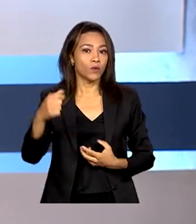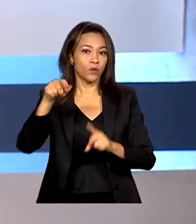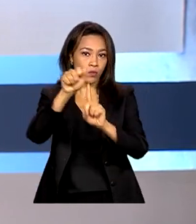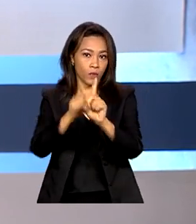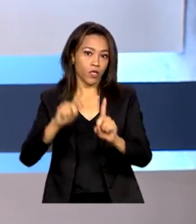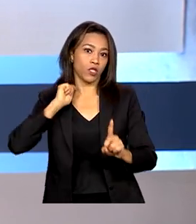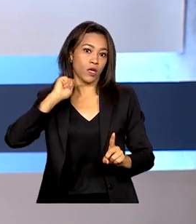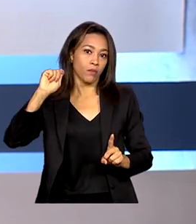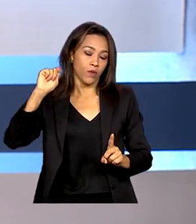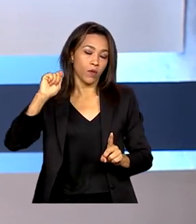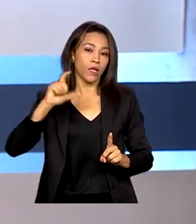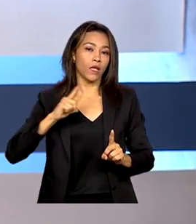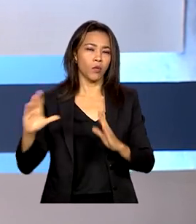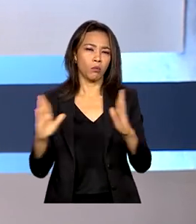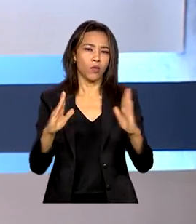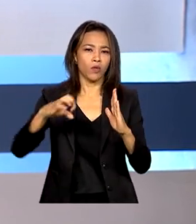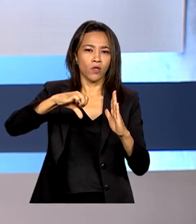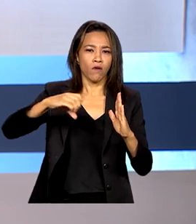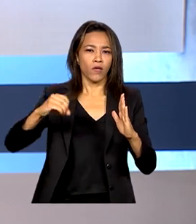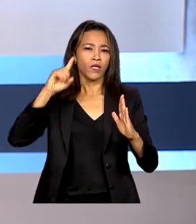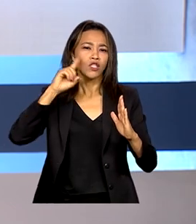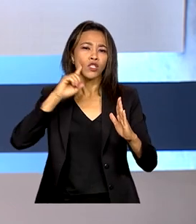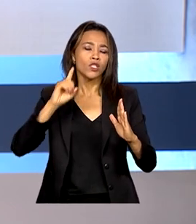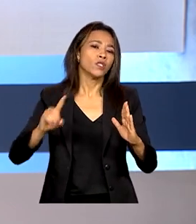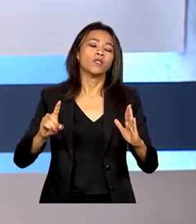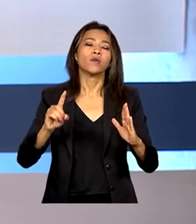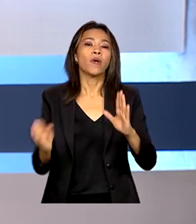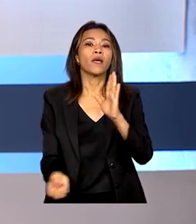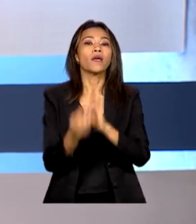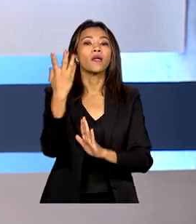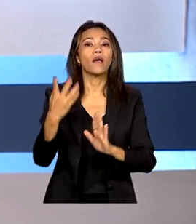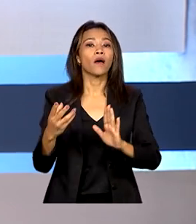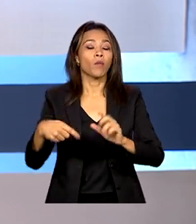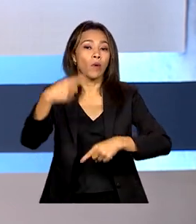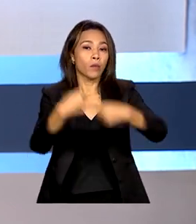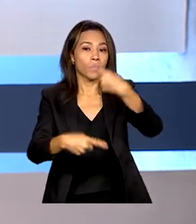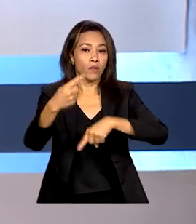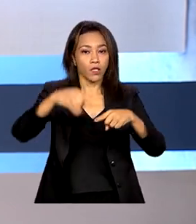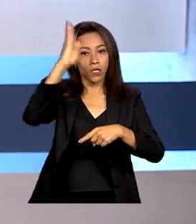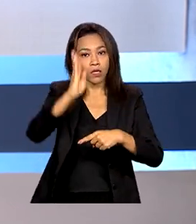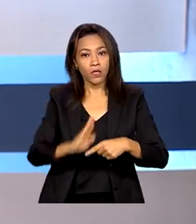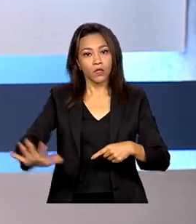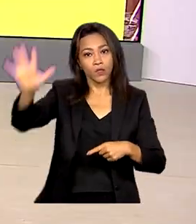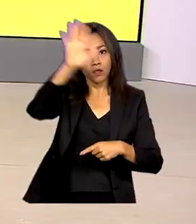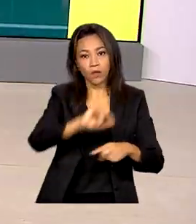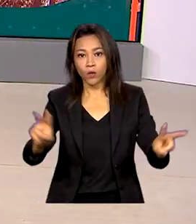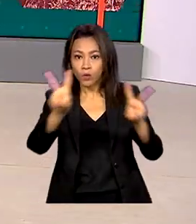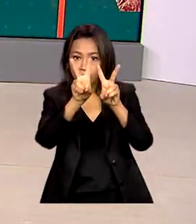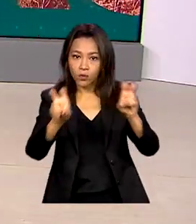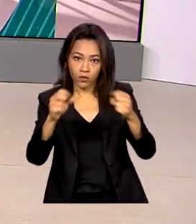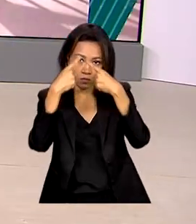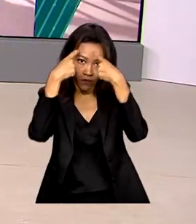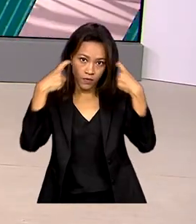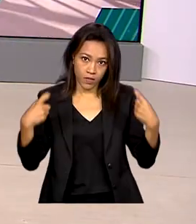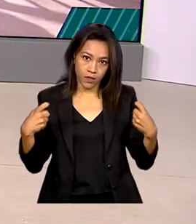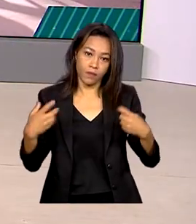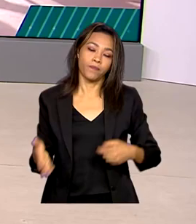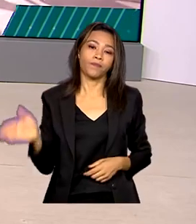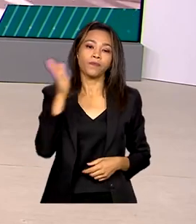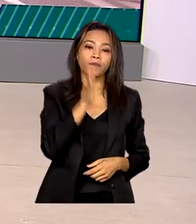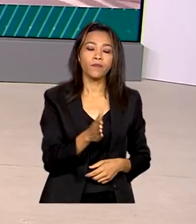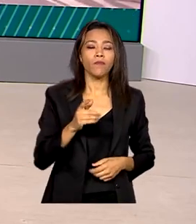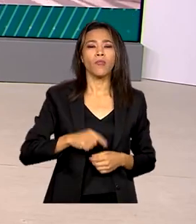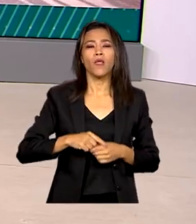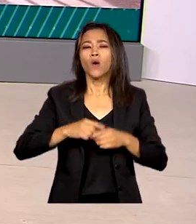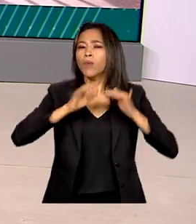apresentar um relatório final para uma política nacional de enfrentamento à violência. Uma campanha nacional